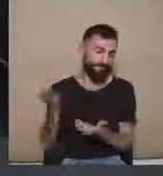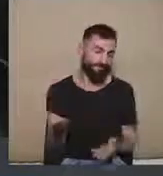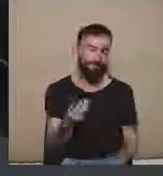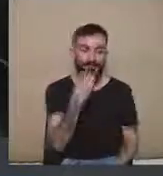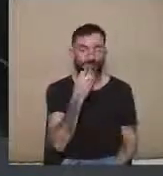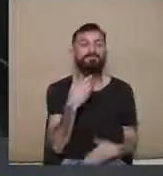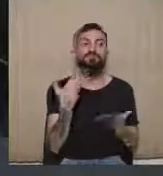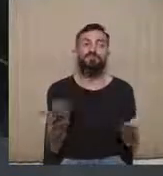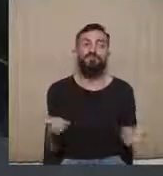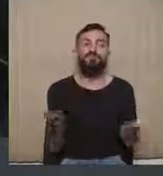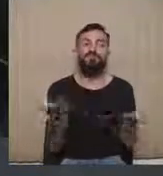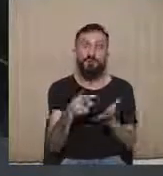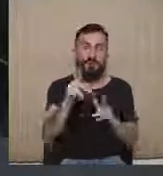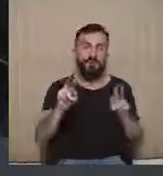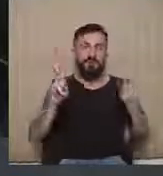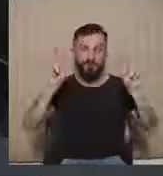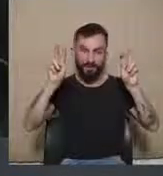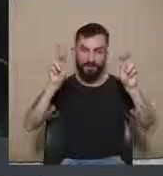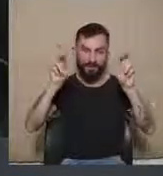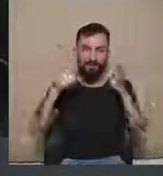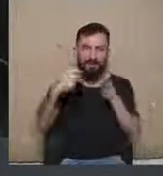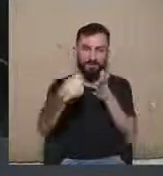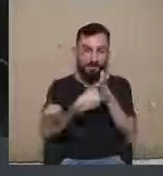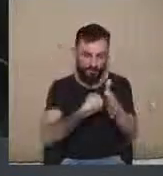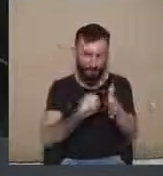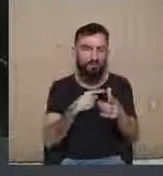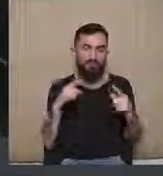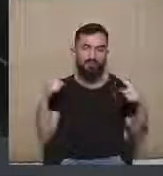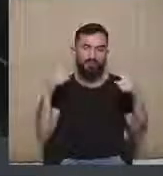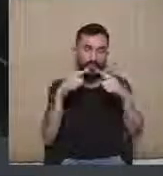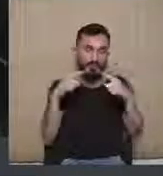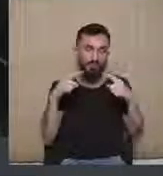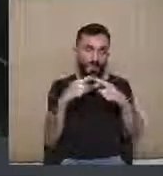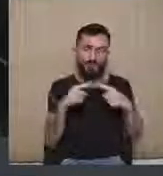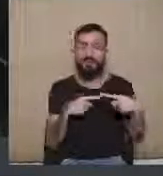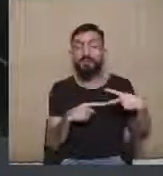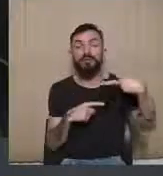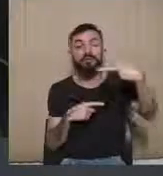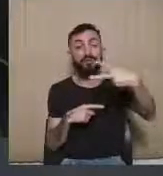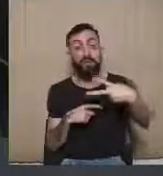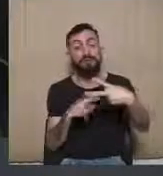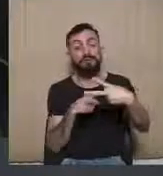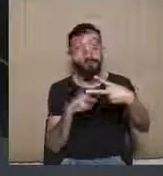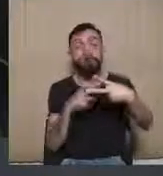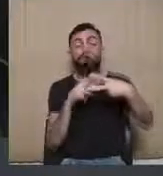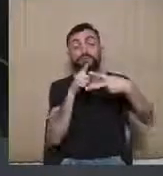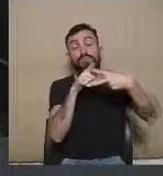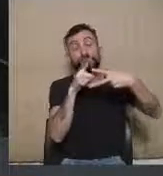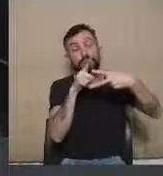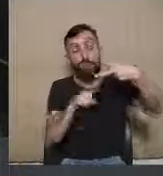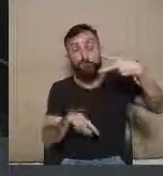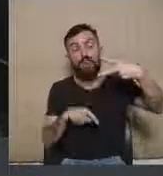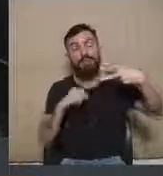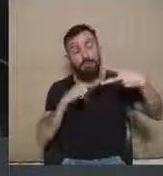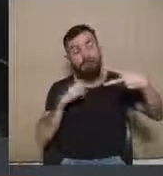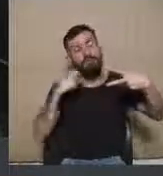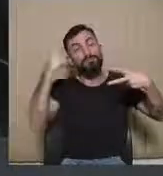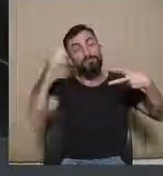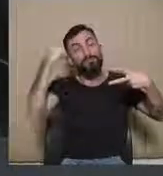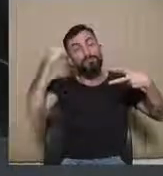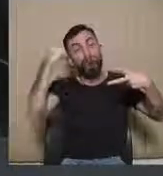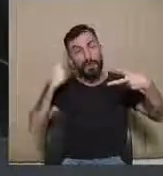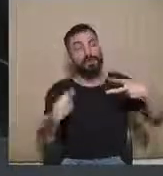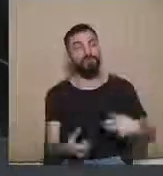você colocou, muito bem colocado, essas questões são duas questões que eu vejo com bastante preocupação.